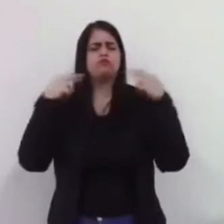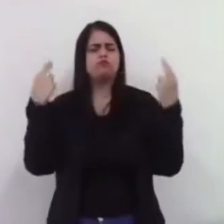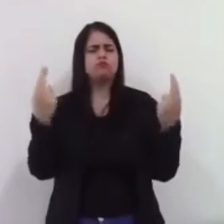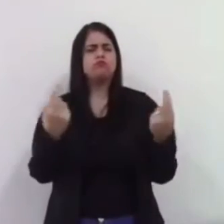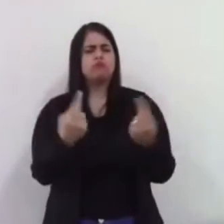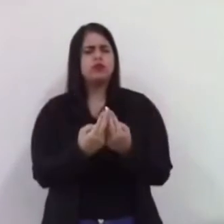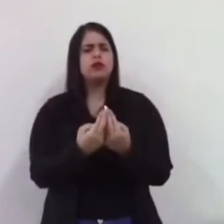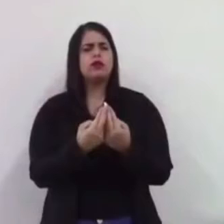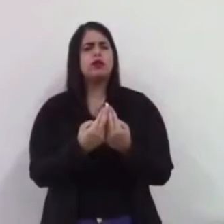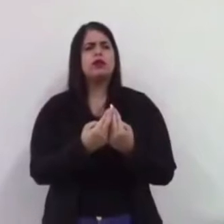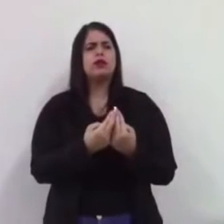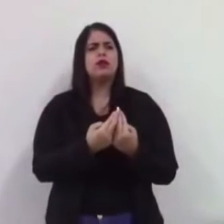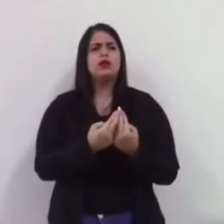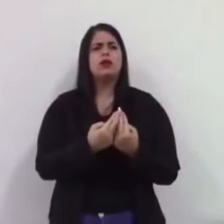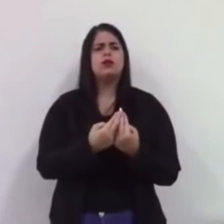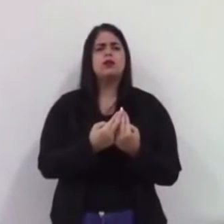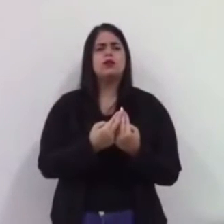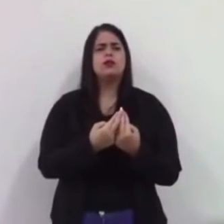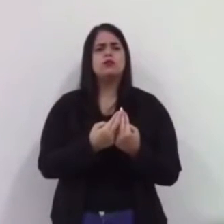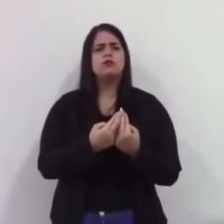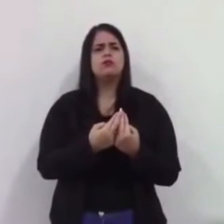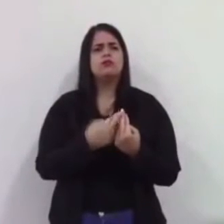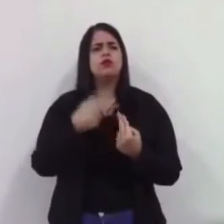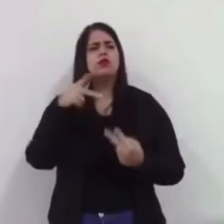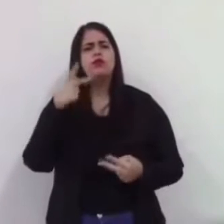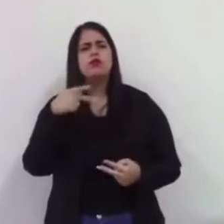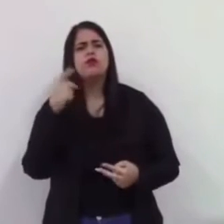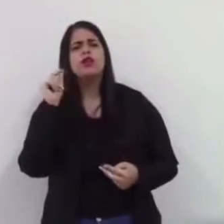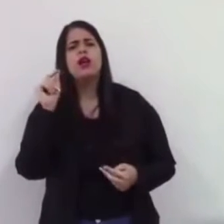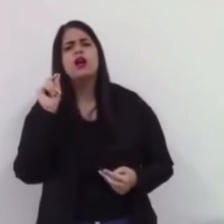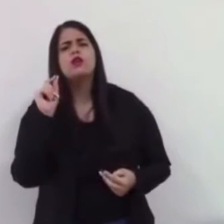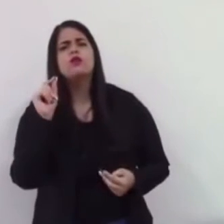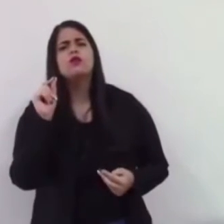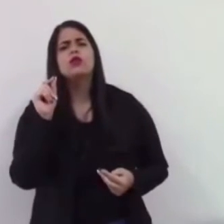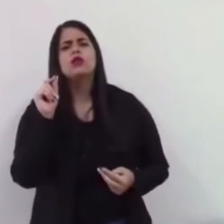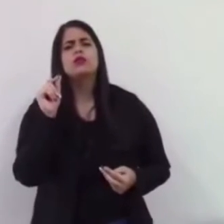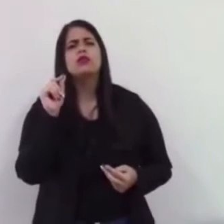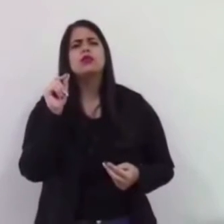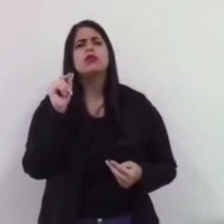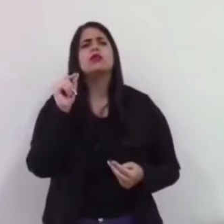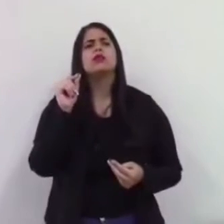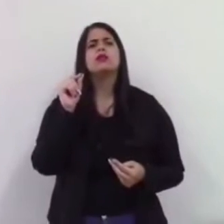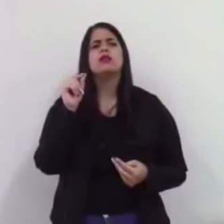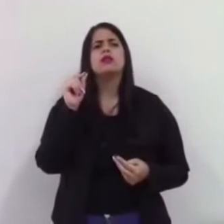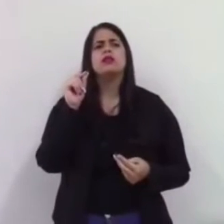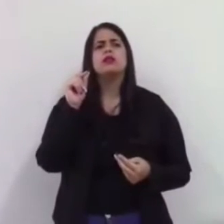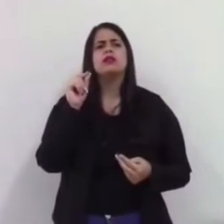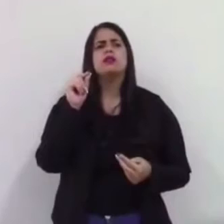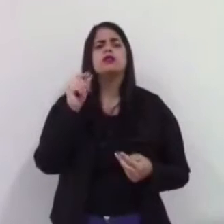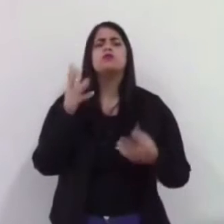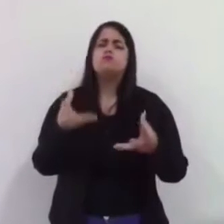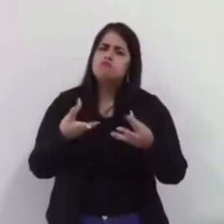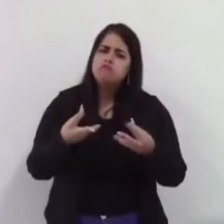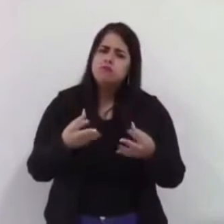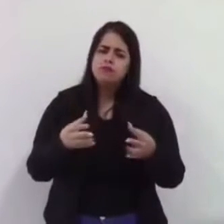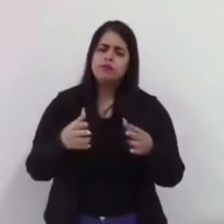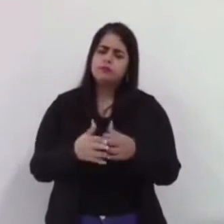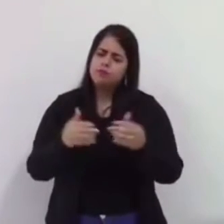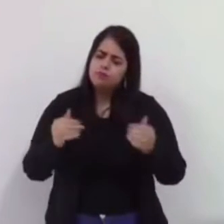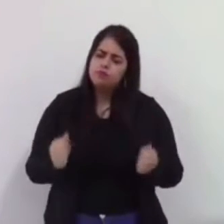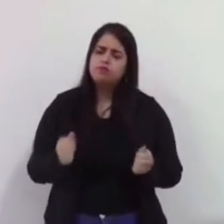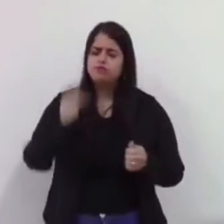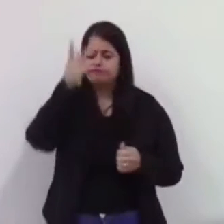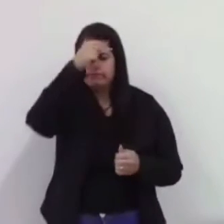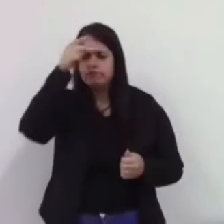eu não fui olhar, mas o cara que me passou a informação, é um cara de total confiança minha, queria pedir ao prefeito que fosse lá ajeitar o carro